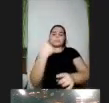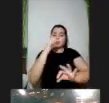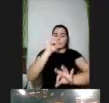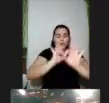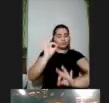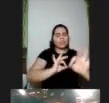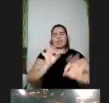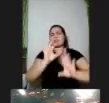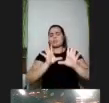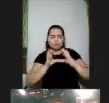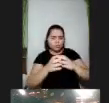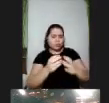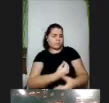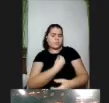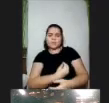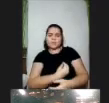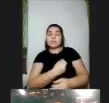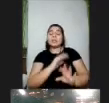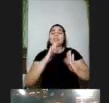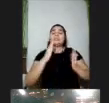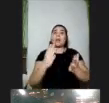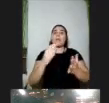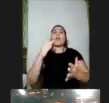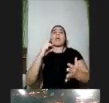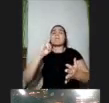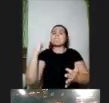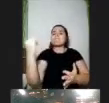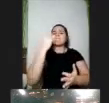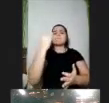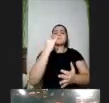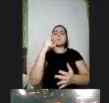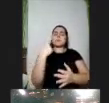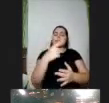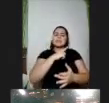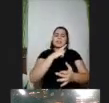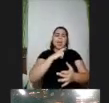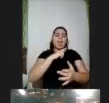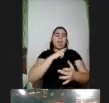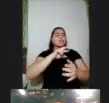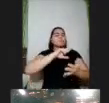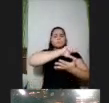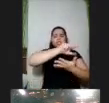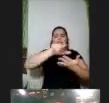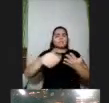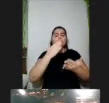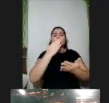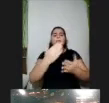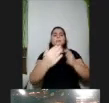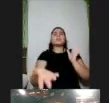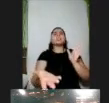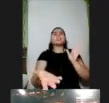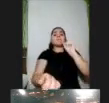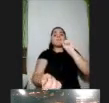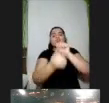nossos grupos então é fundamental que a gente tenha diversas formas de conectar esse conteúdo novo que está sendo trazido com